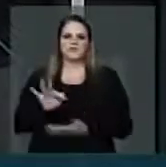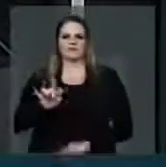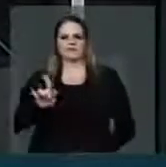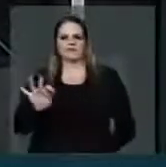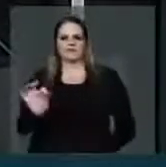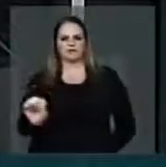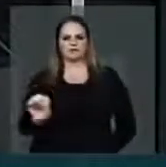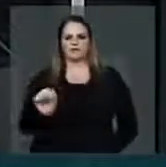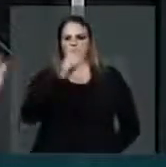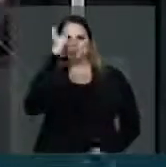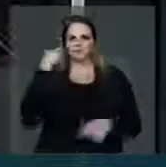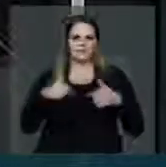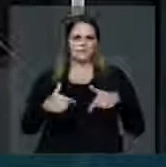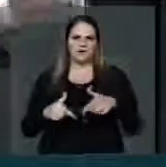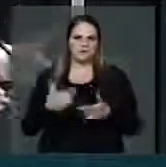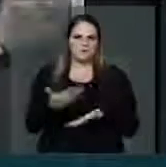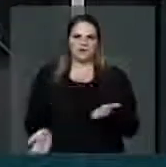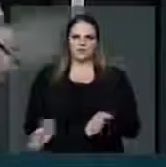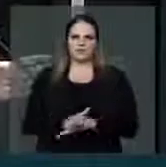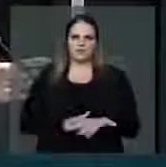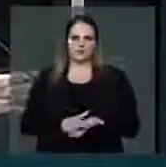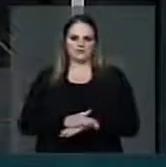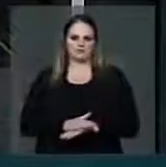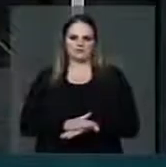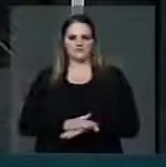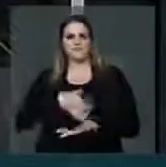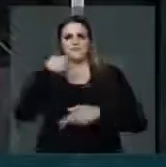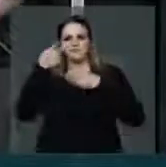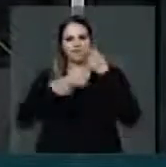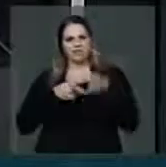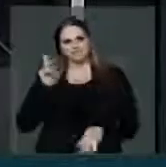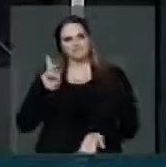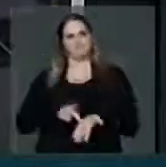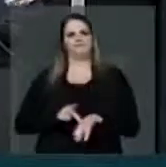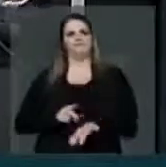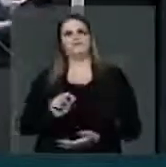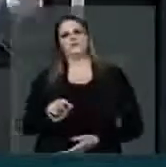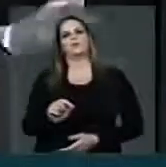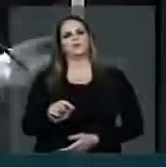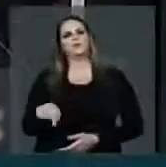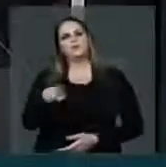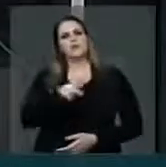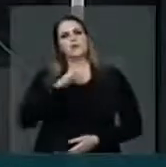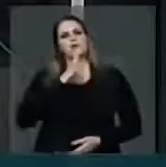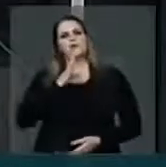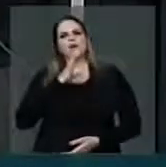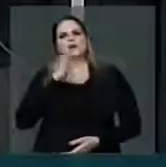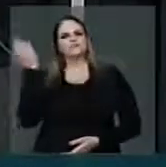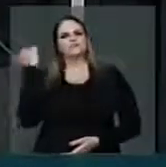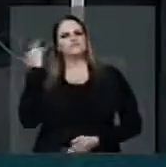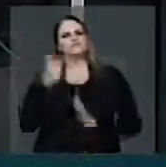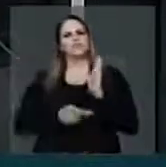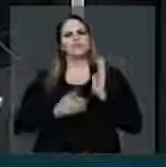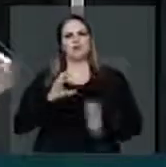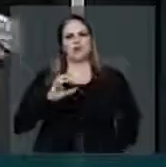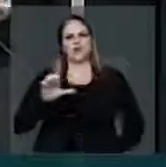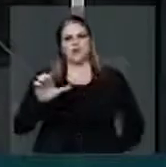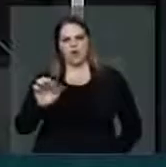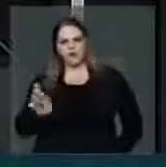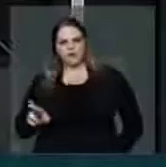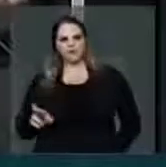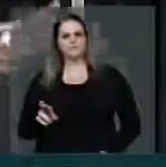trabalhador. Vamos contar a história real. Quem conheceu o Plano Collor? Quem